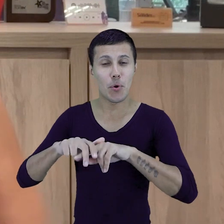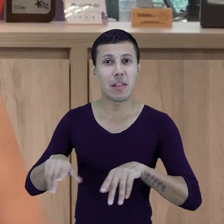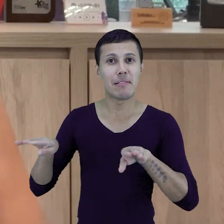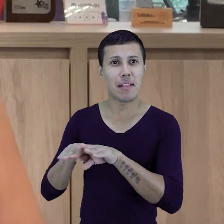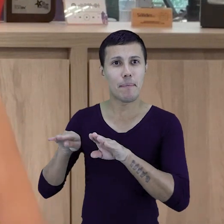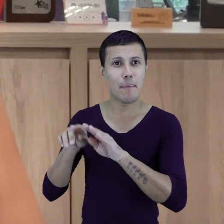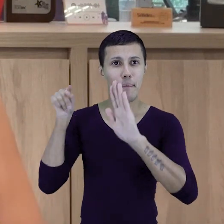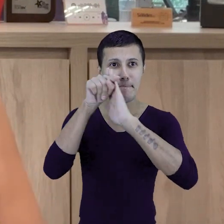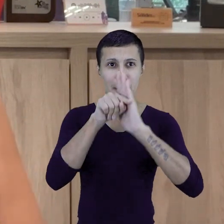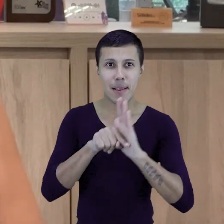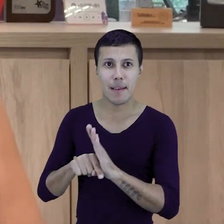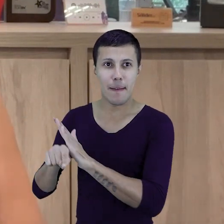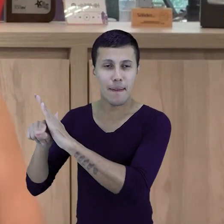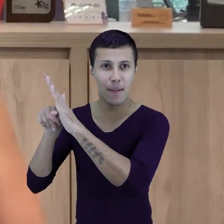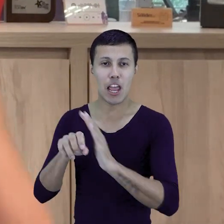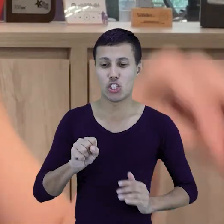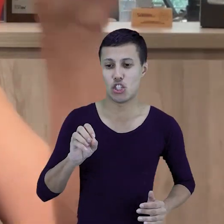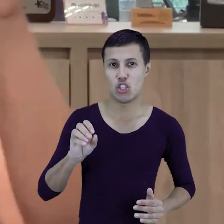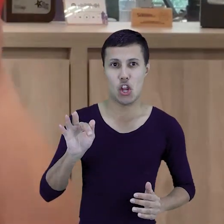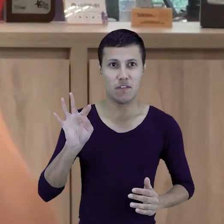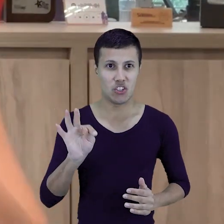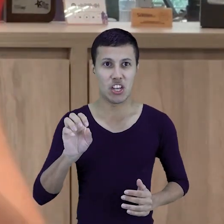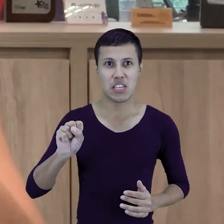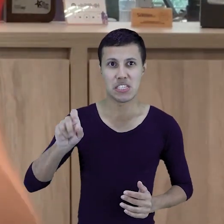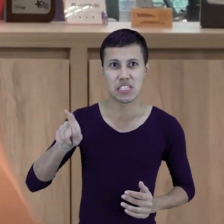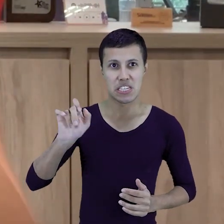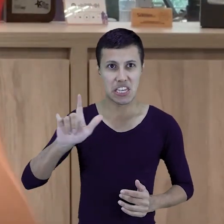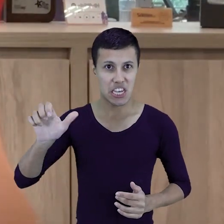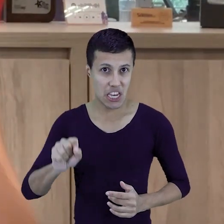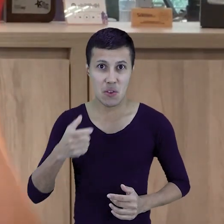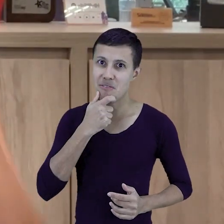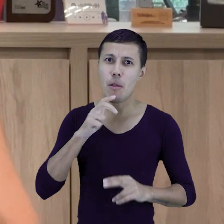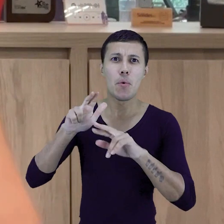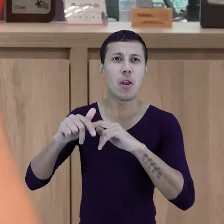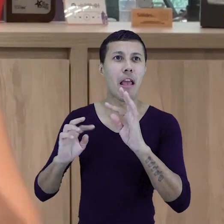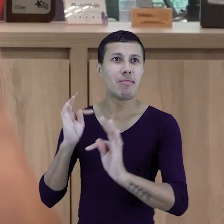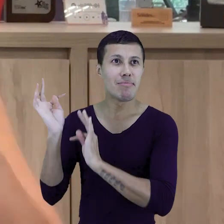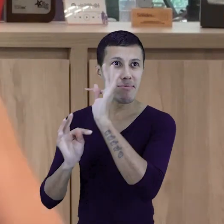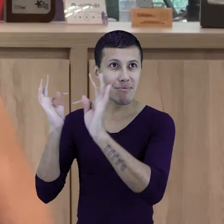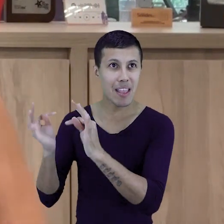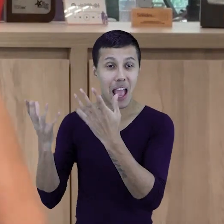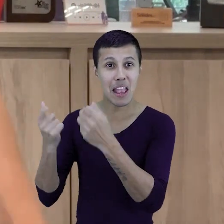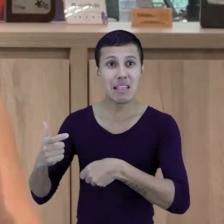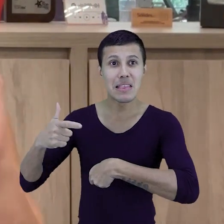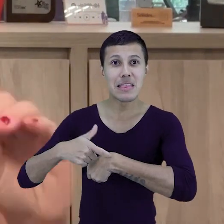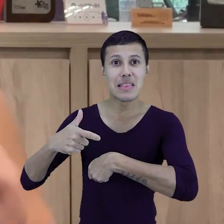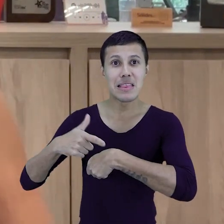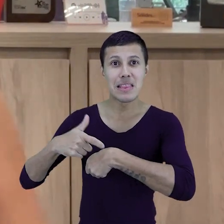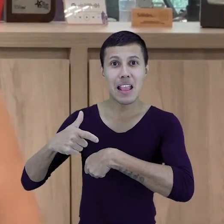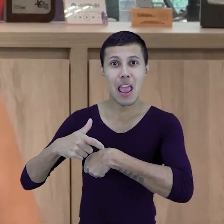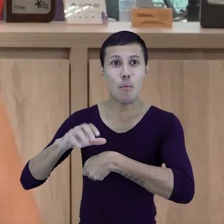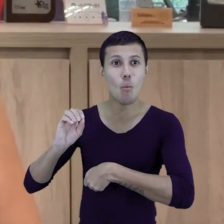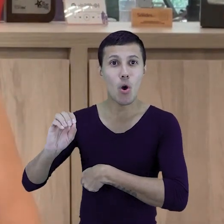faz o mapeamento de soft skills. Então, a nossa tecnologia permite com que o RH, no tempo zero, conheça